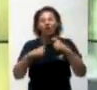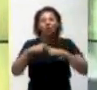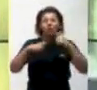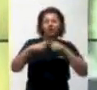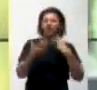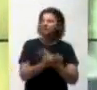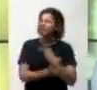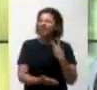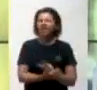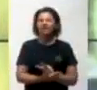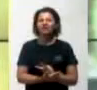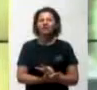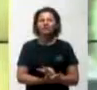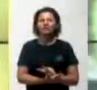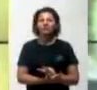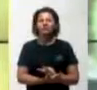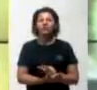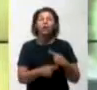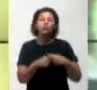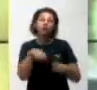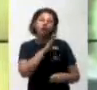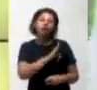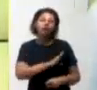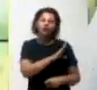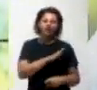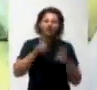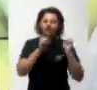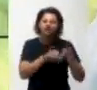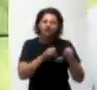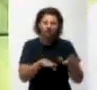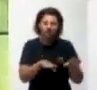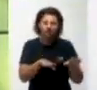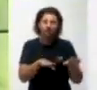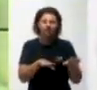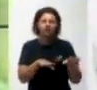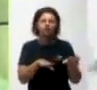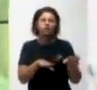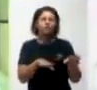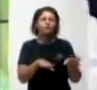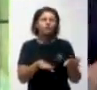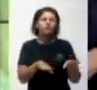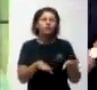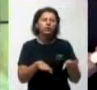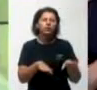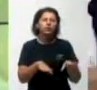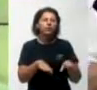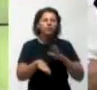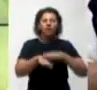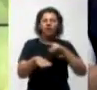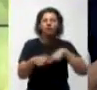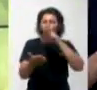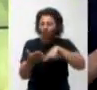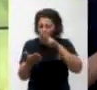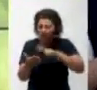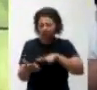afirma, e diga-se de passagem, a maior parte dos textos sobre sexualidade,